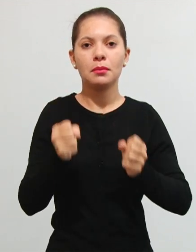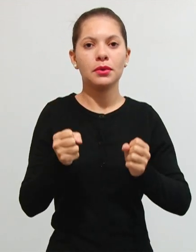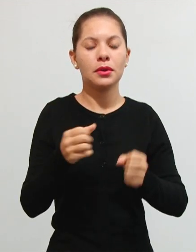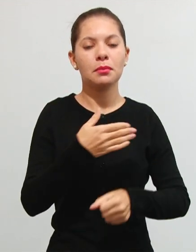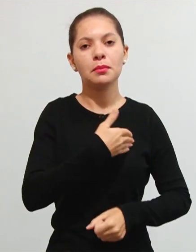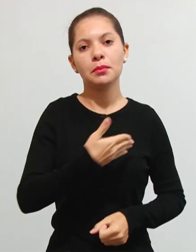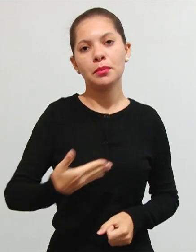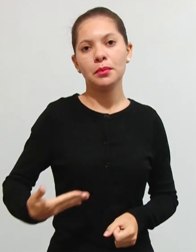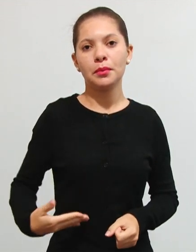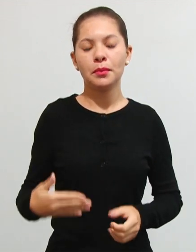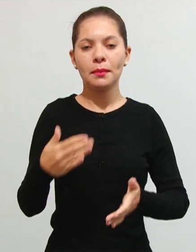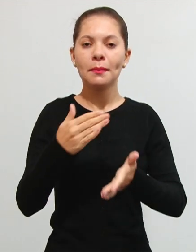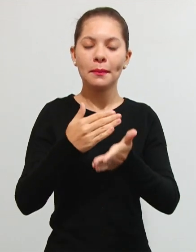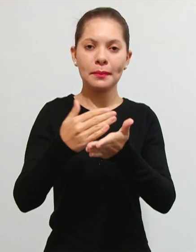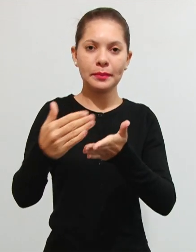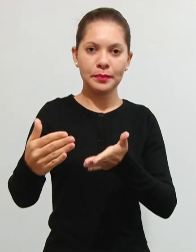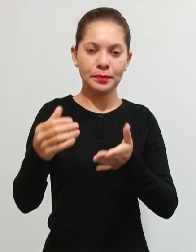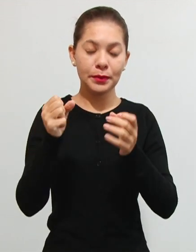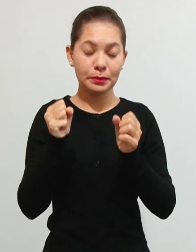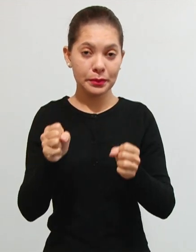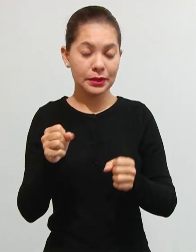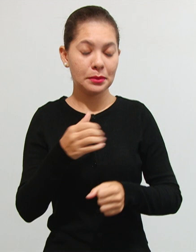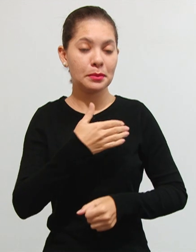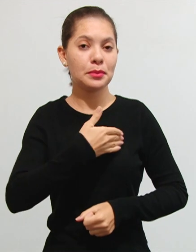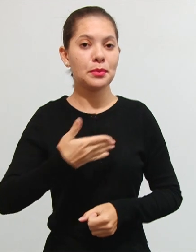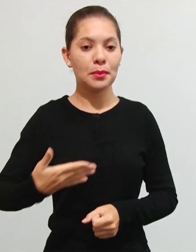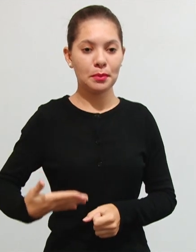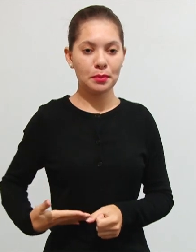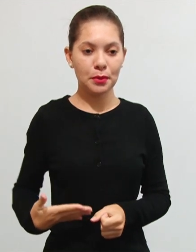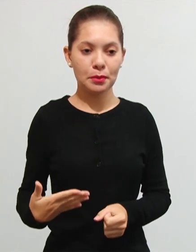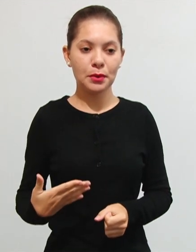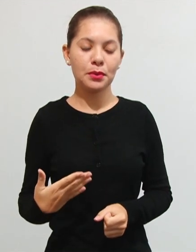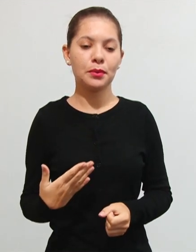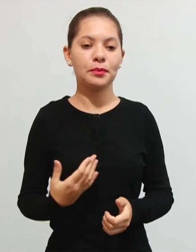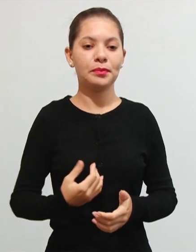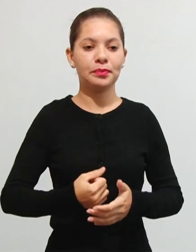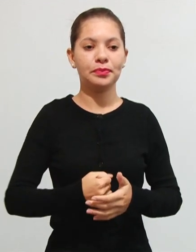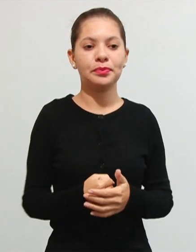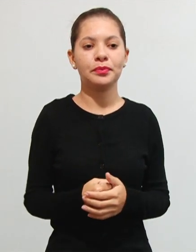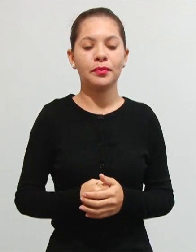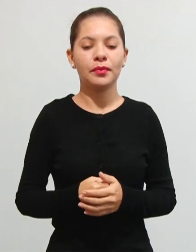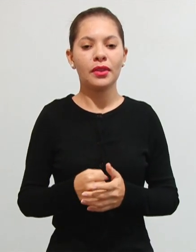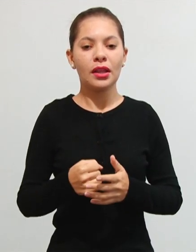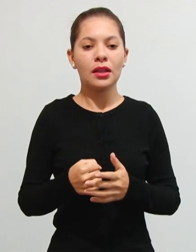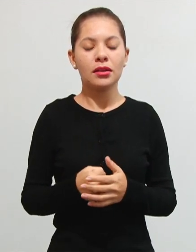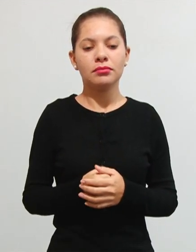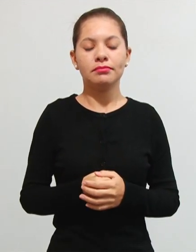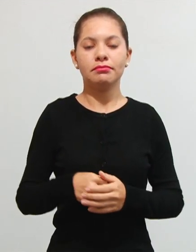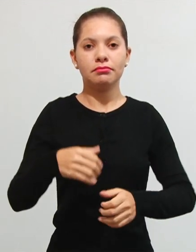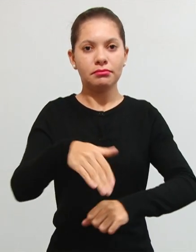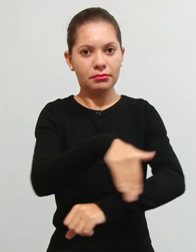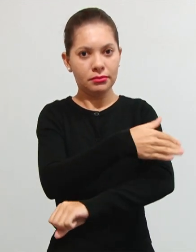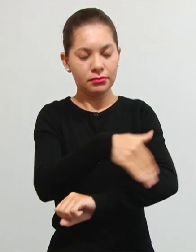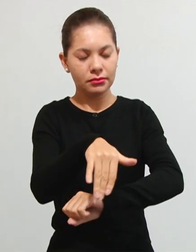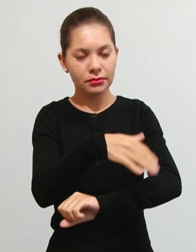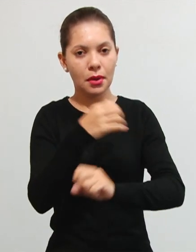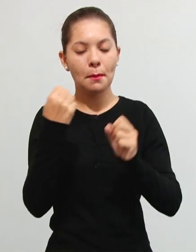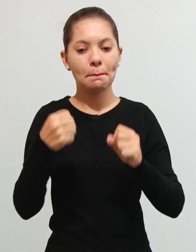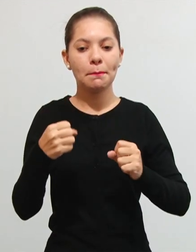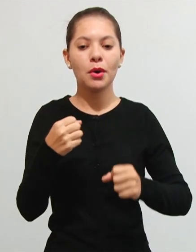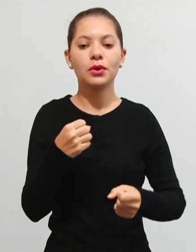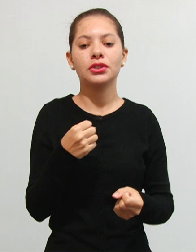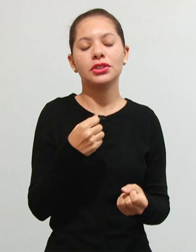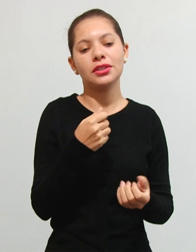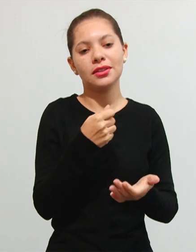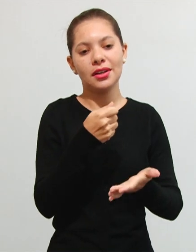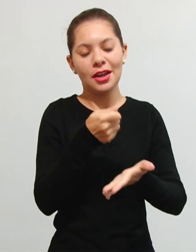e a partir do momento que o poder público faz a concessão dessas vias ele pode estar aí cobrando a tarifa de